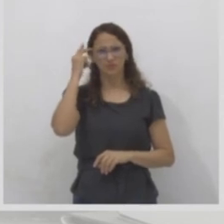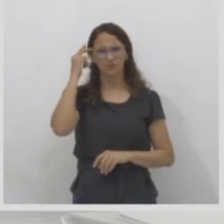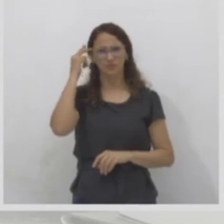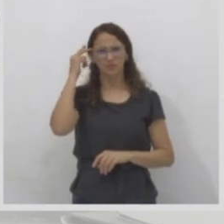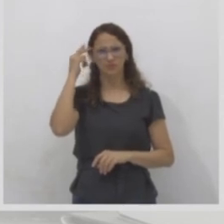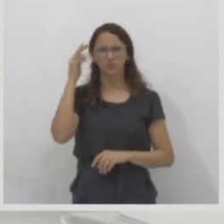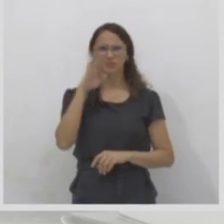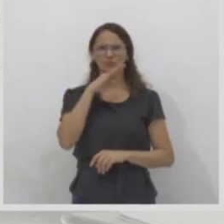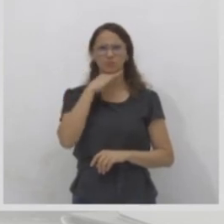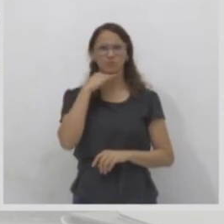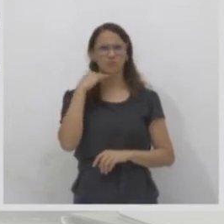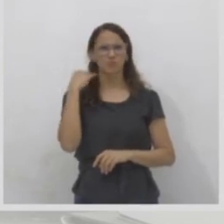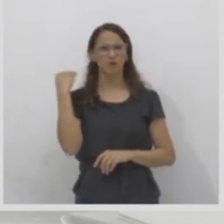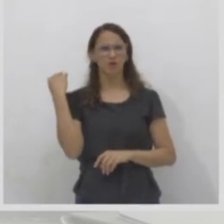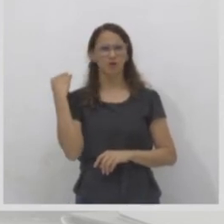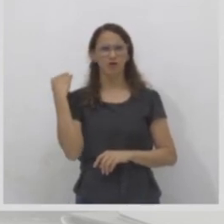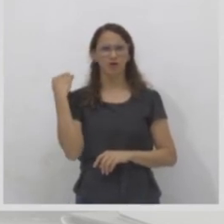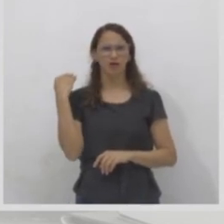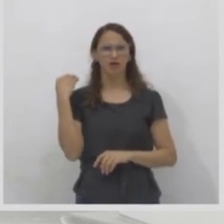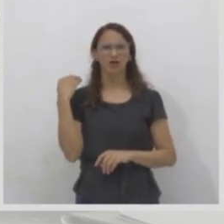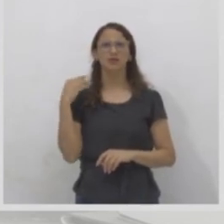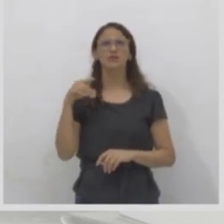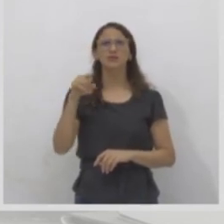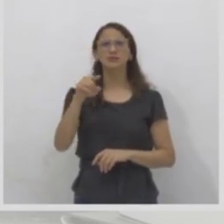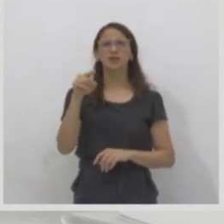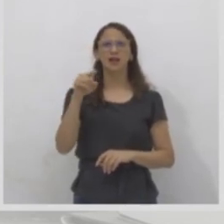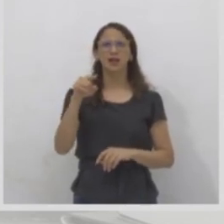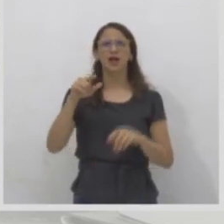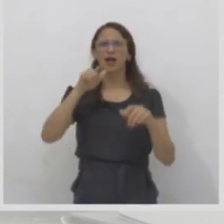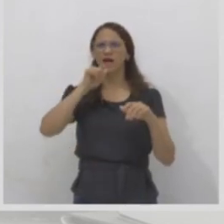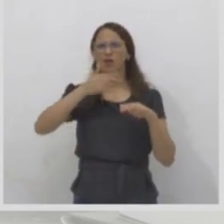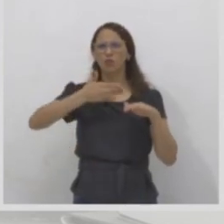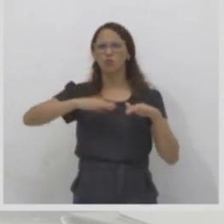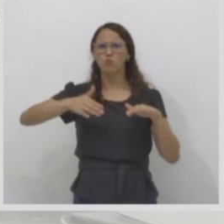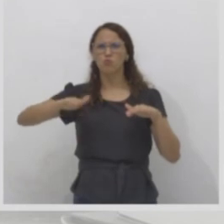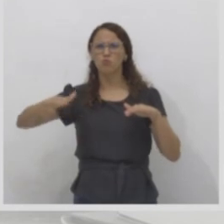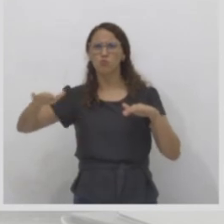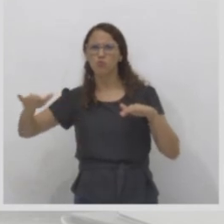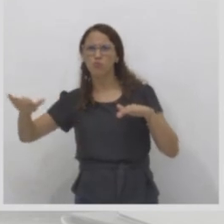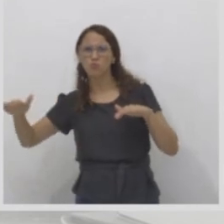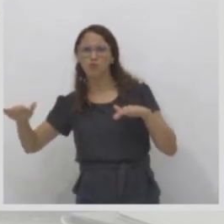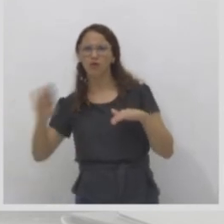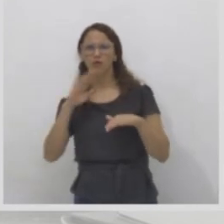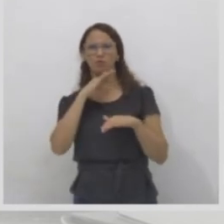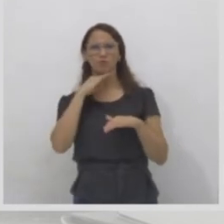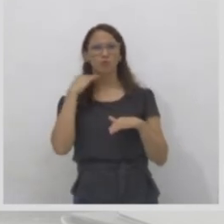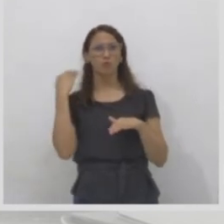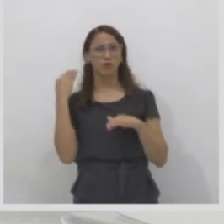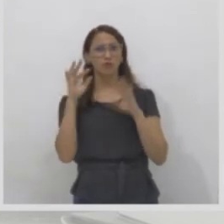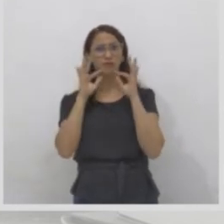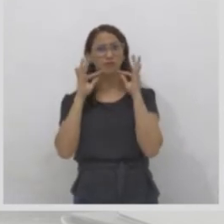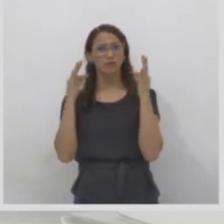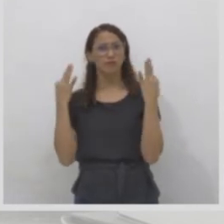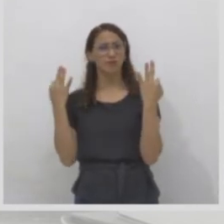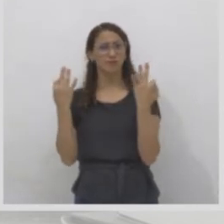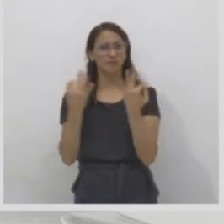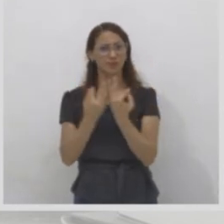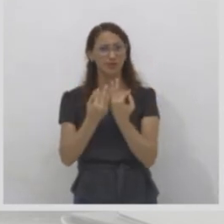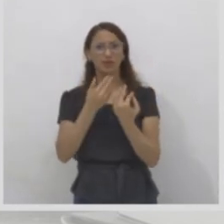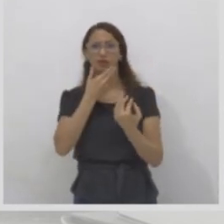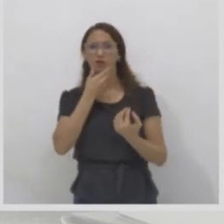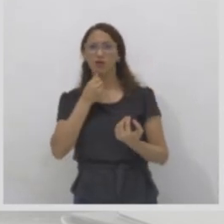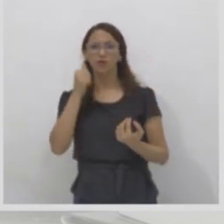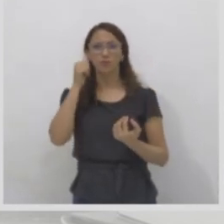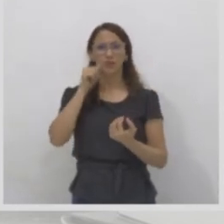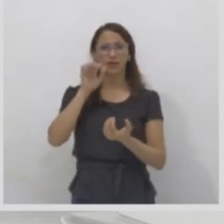afogadas. Olha lá, como é que eu sei que são migrantes, professor? Você vê uma família, um casal e seu filho, e você